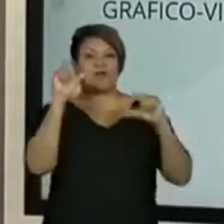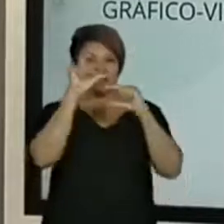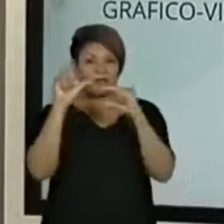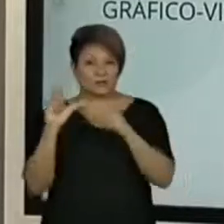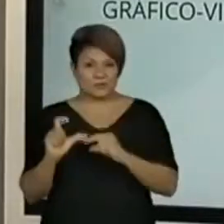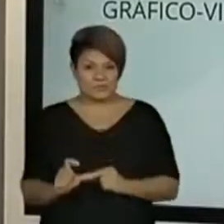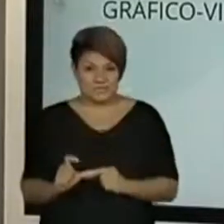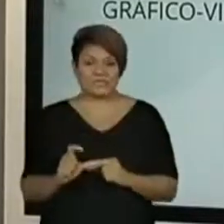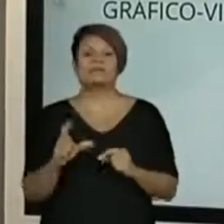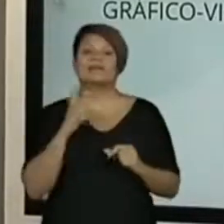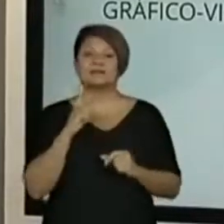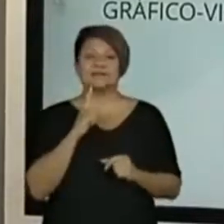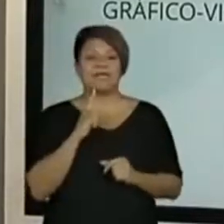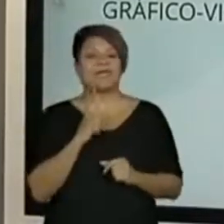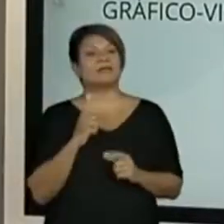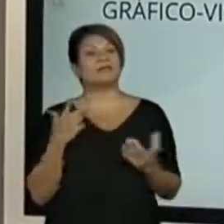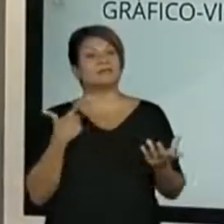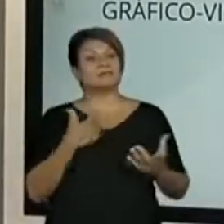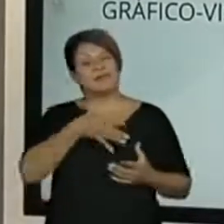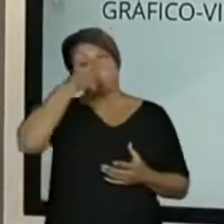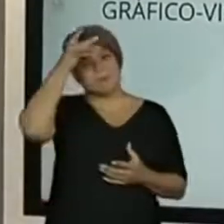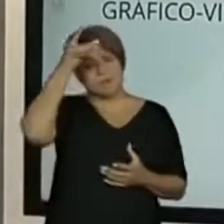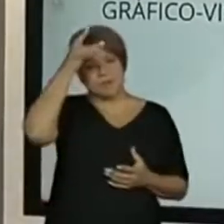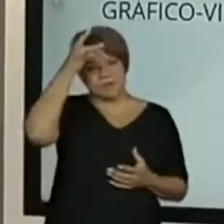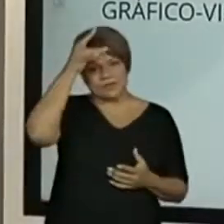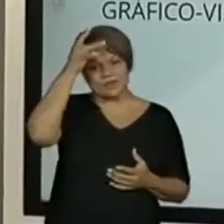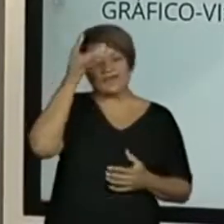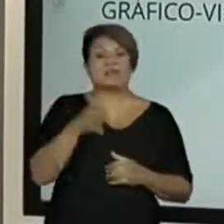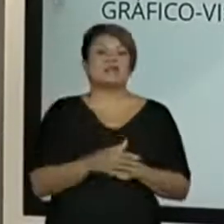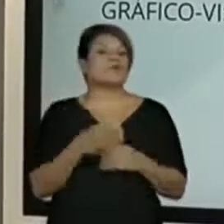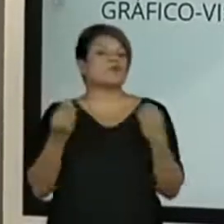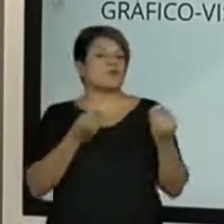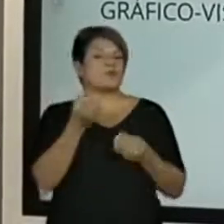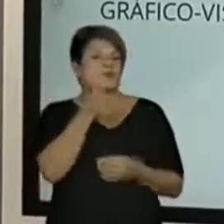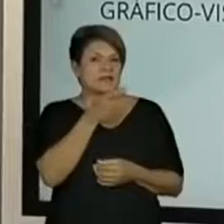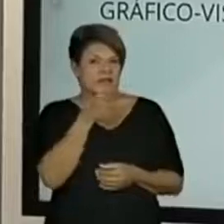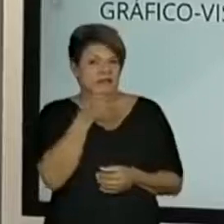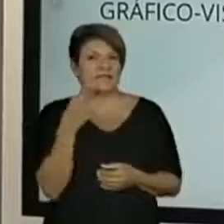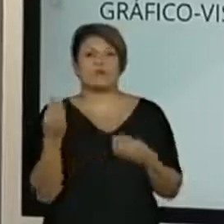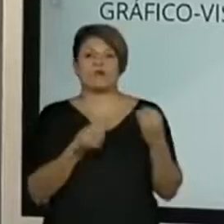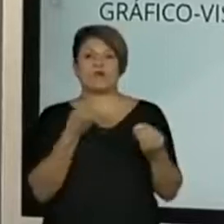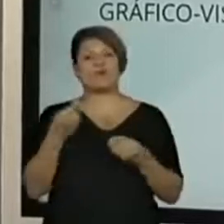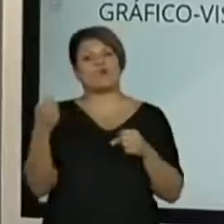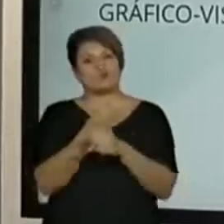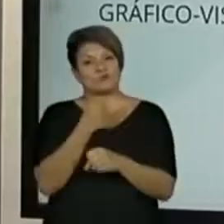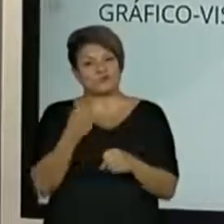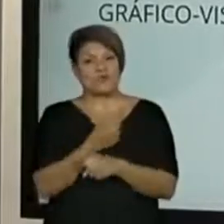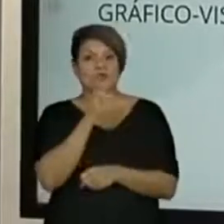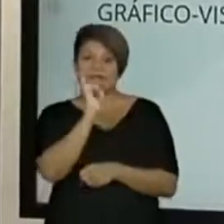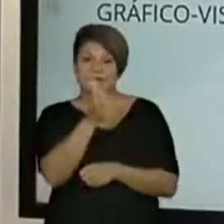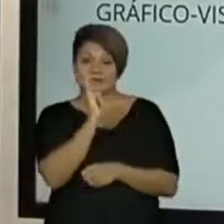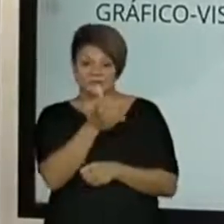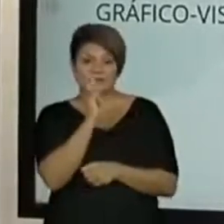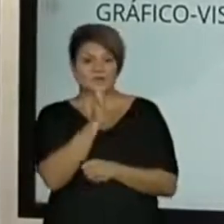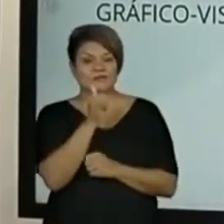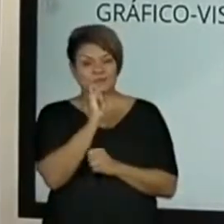trazem para a gente essas memórias, essas coisas engraçadas, como eles constroem aí as narrativas deles